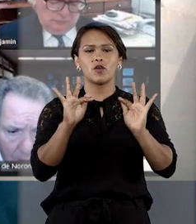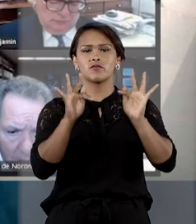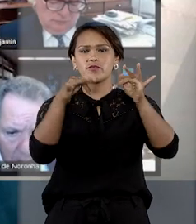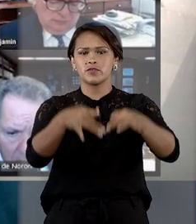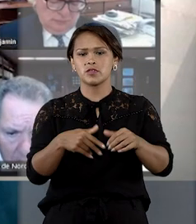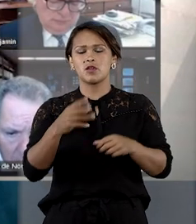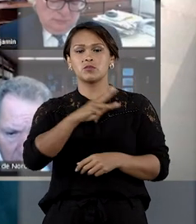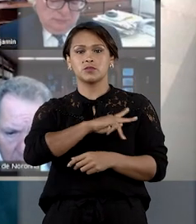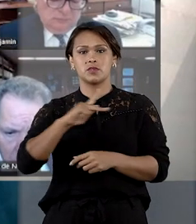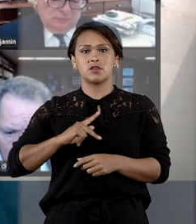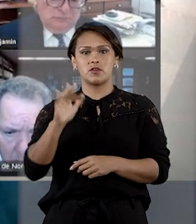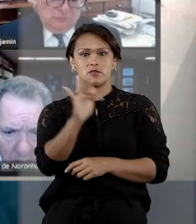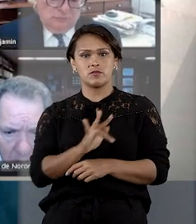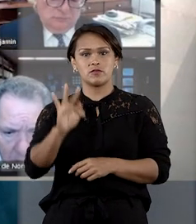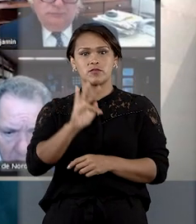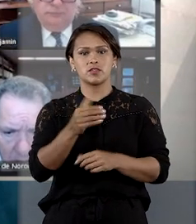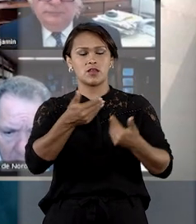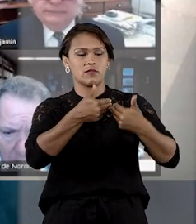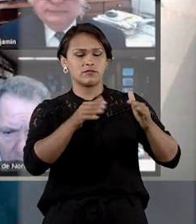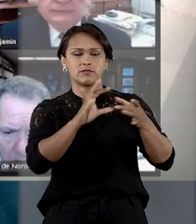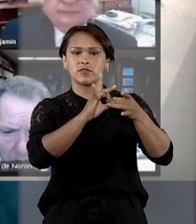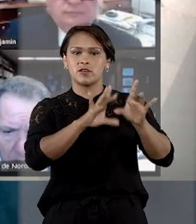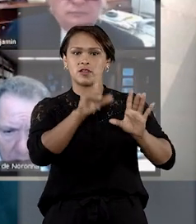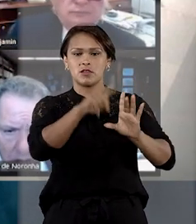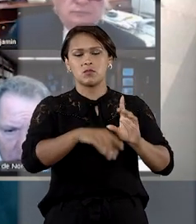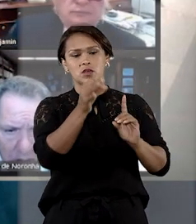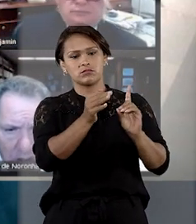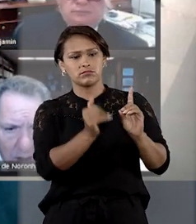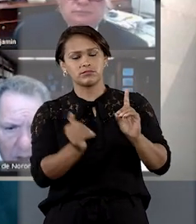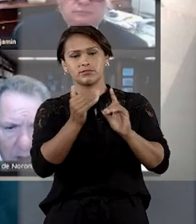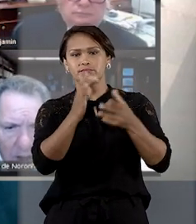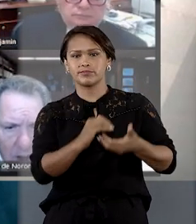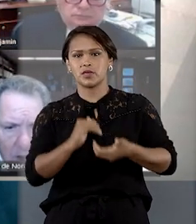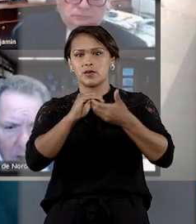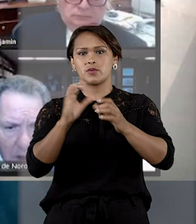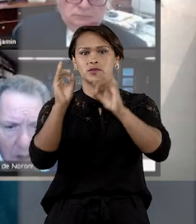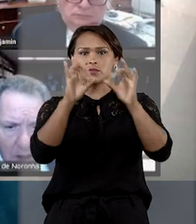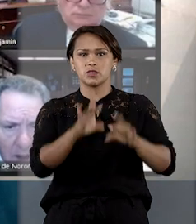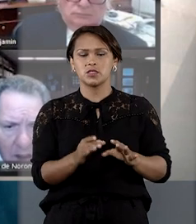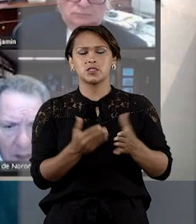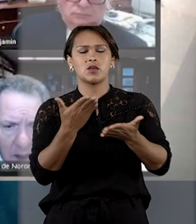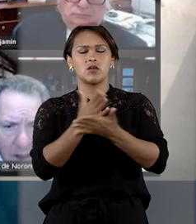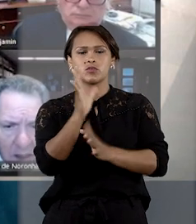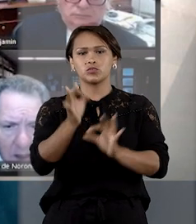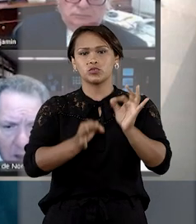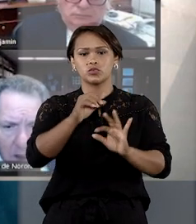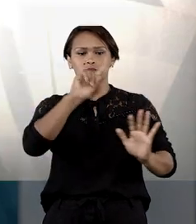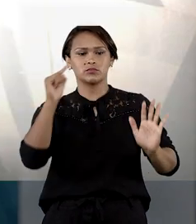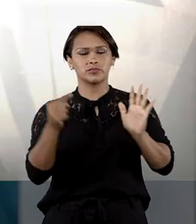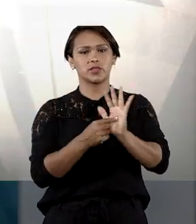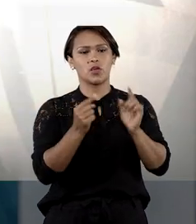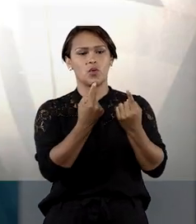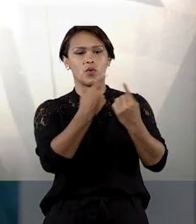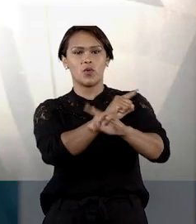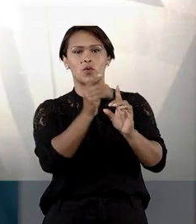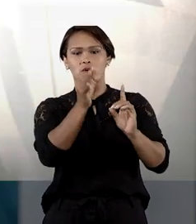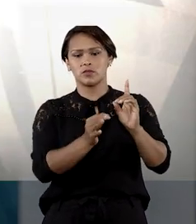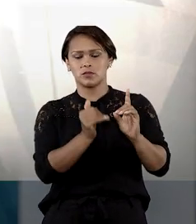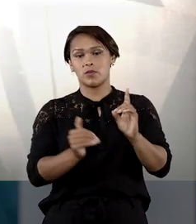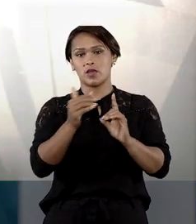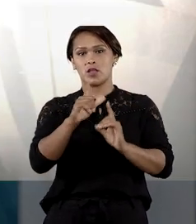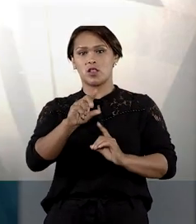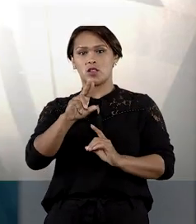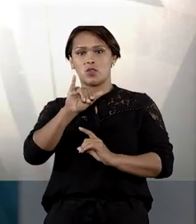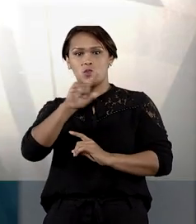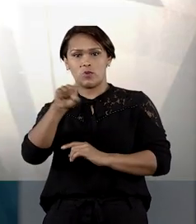finais do Ministério Público Federal a favor da absolvição, a Corte Especial julgou improcedente a denúncia contra o desembargador